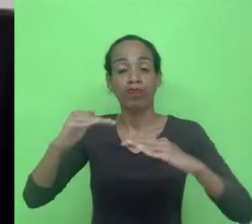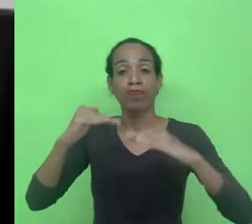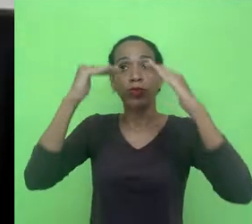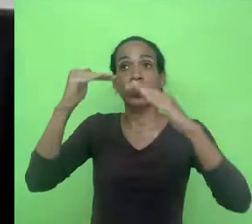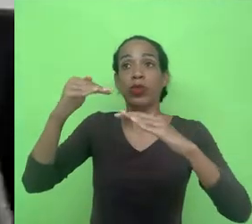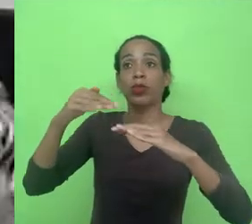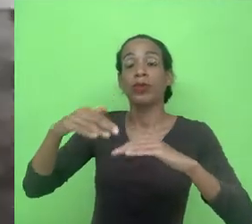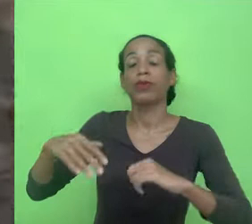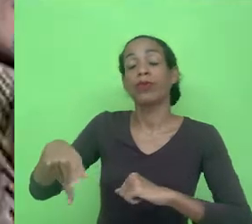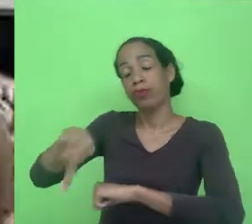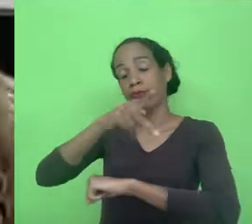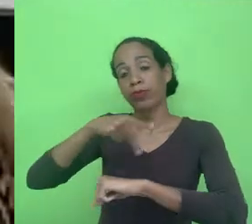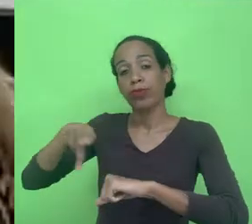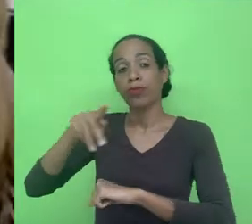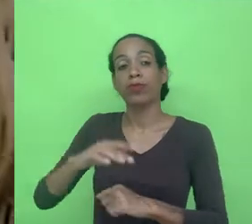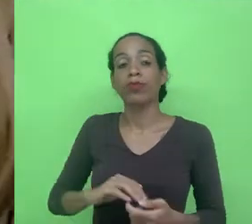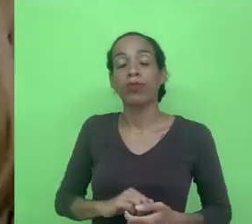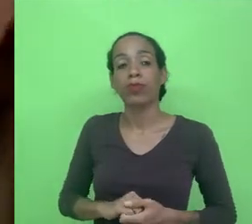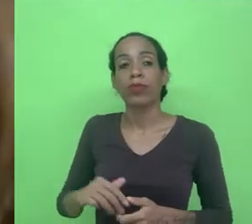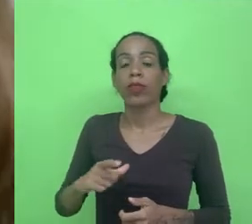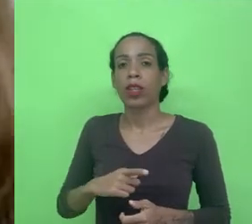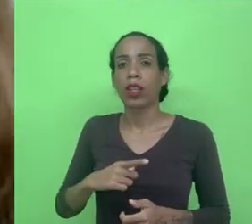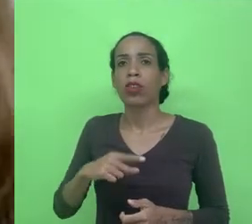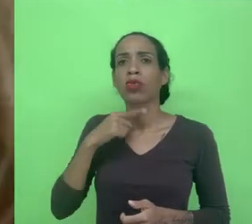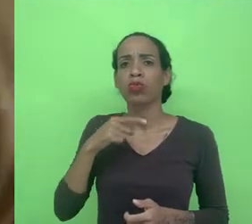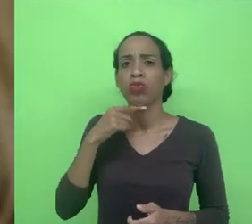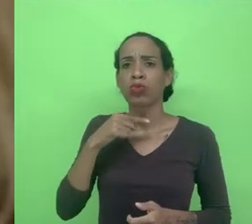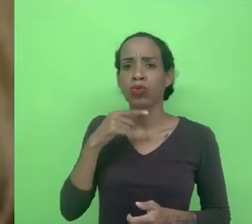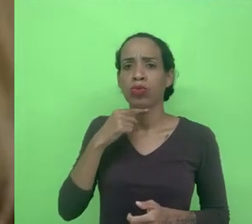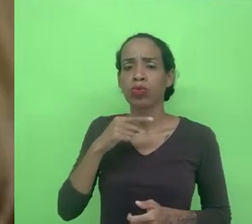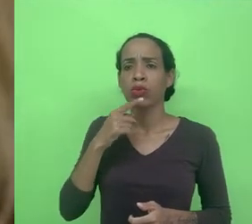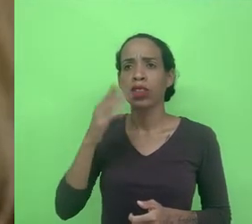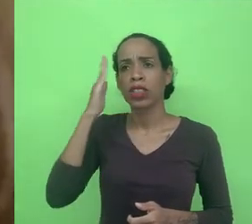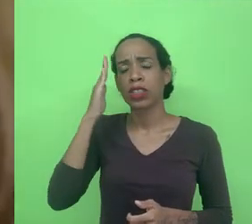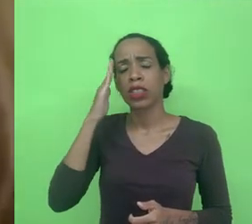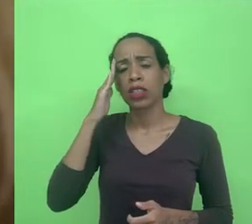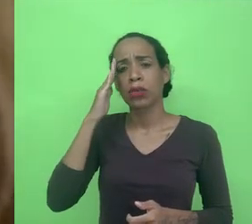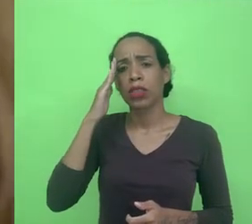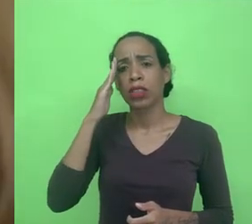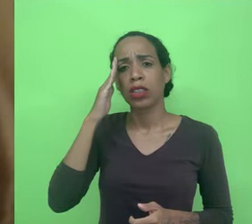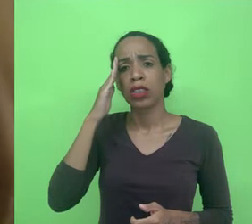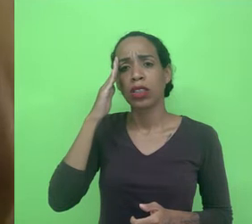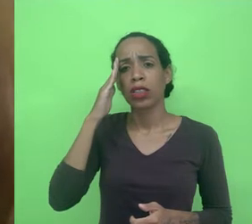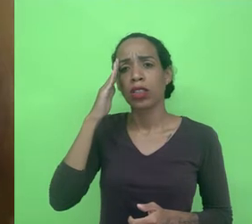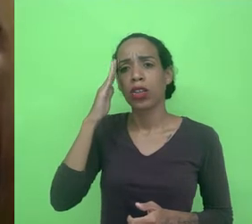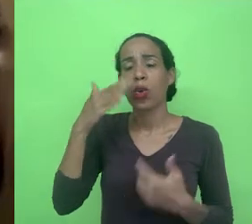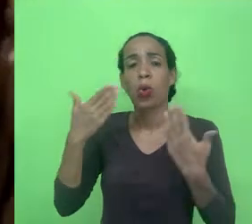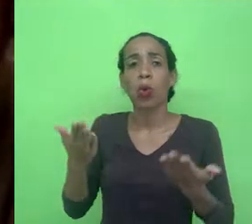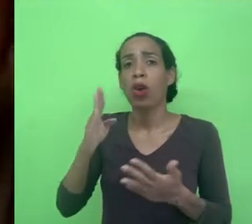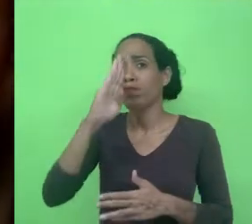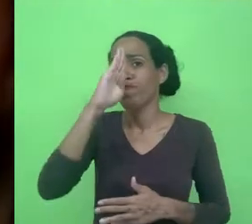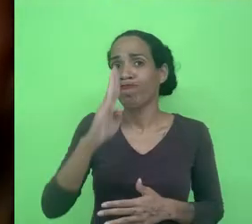e eu tenho um pouco de dúvida nesse particular e eu gostaria de saber exatamente qual é o enfoque qual seria esse enfoque